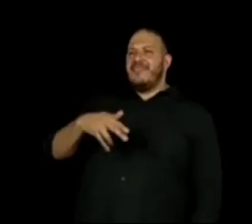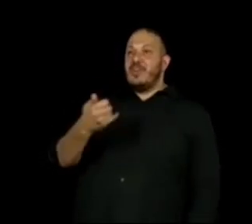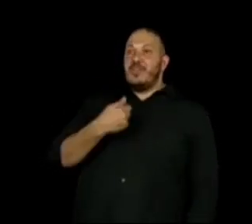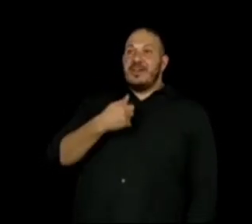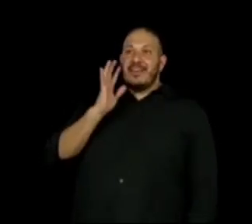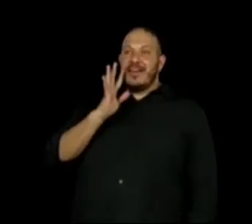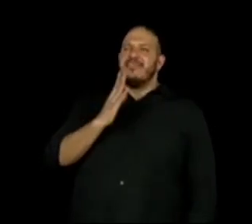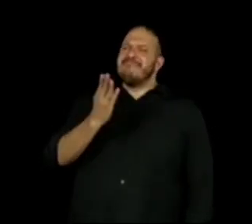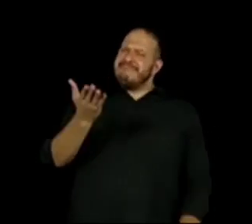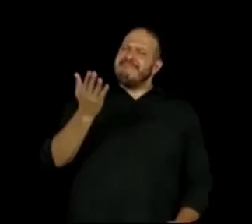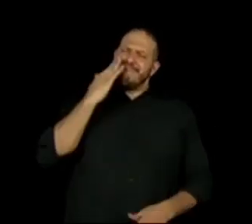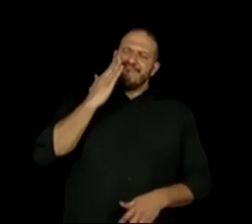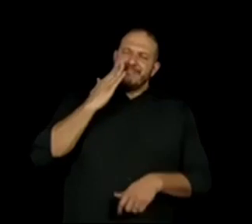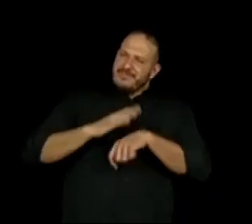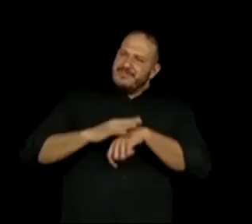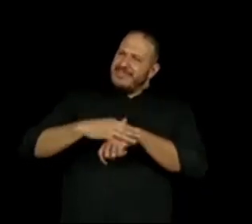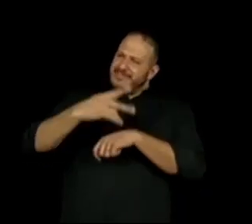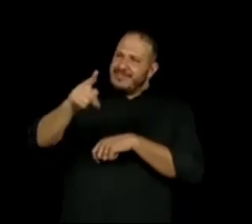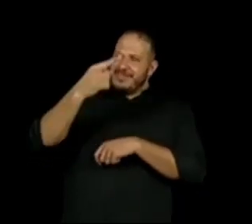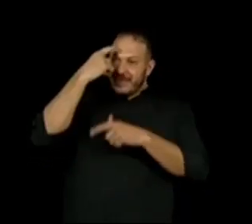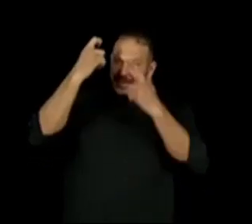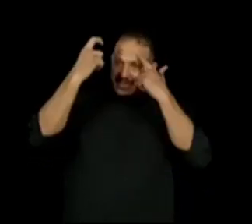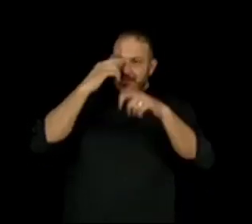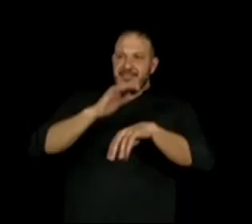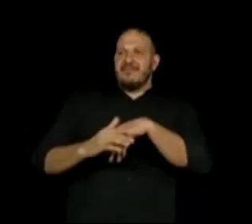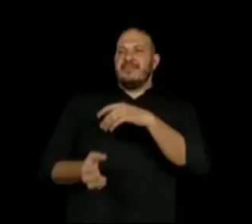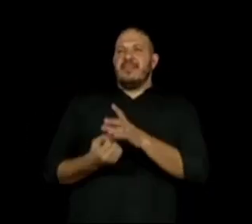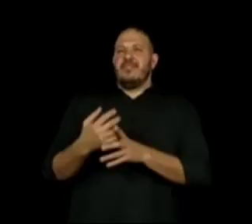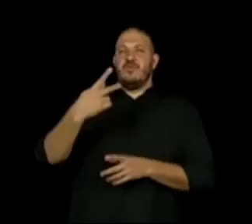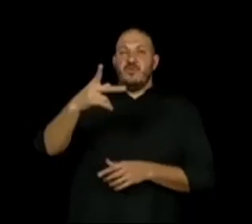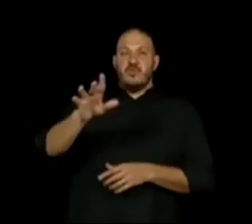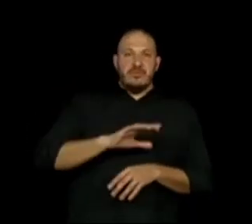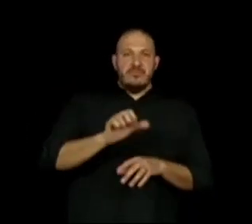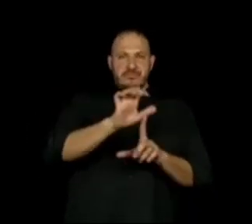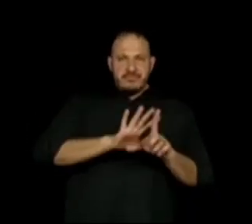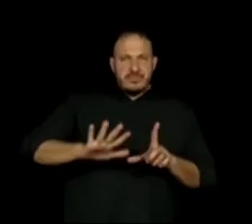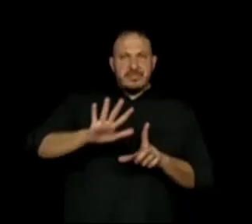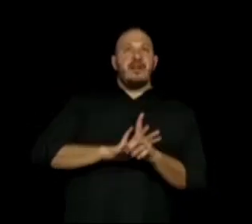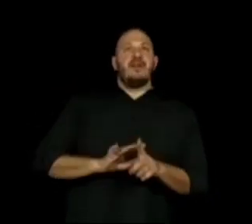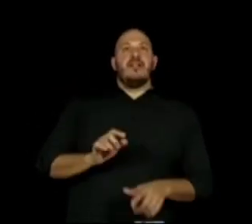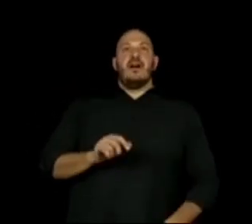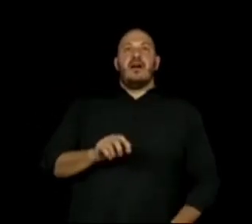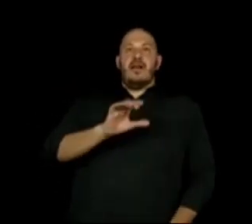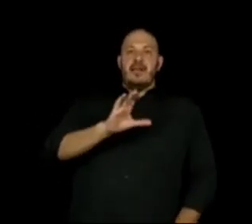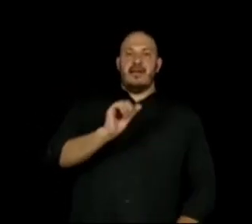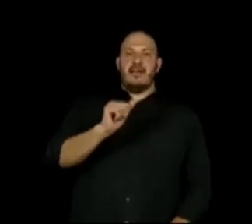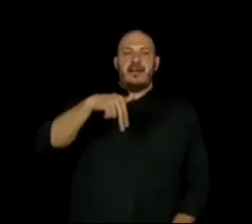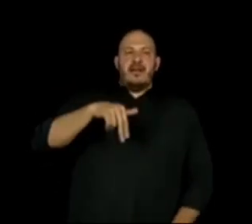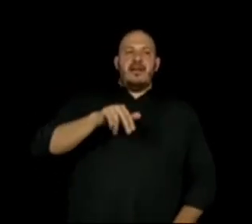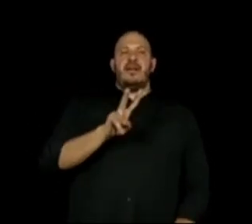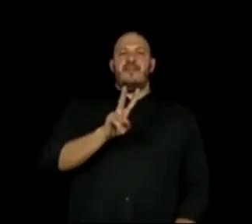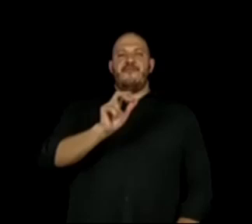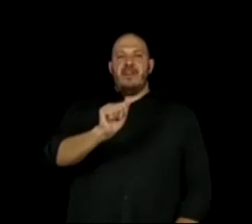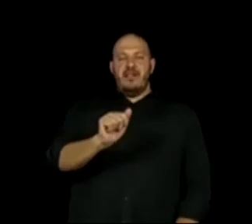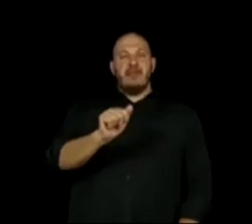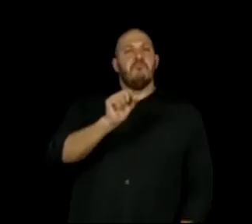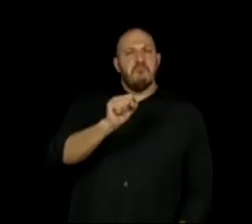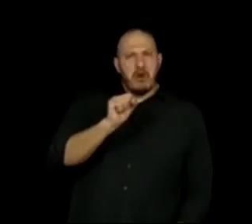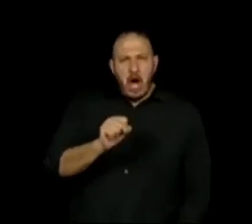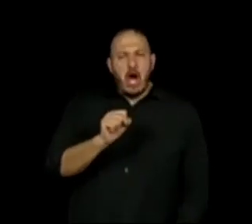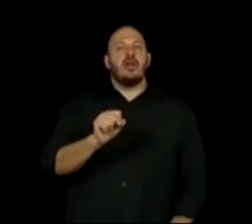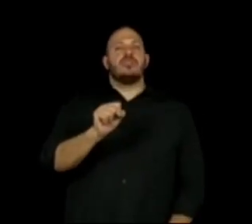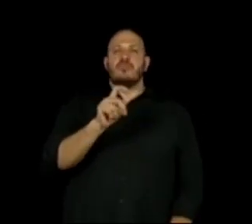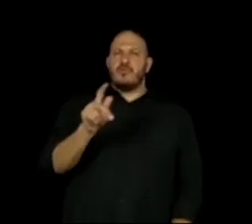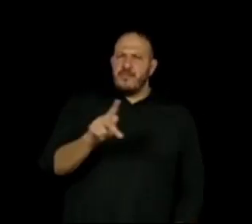Olha, essa revista digital, ela é feita num aplicativo chamado Canva que vocês poderão pedir para os professores